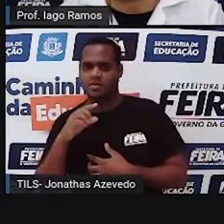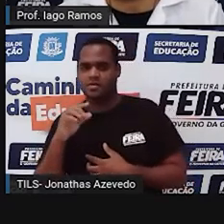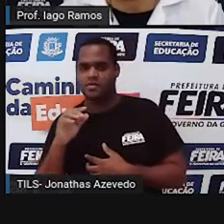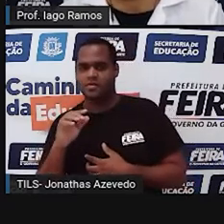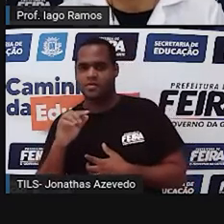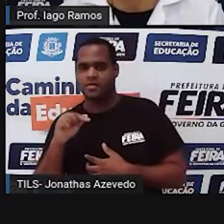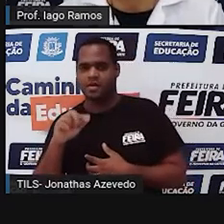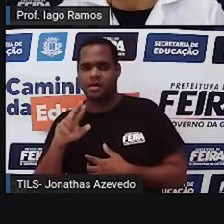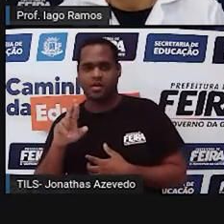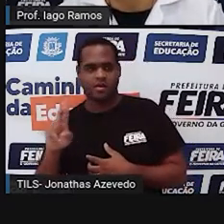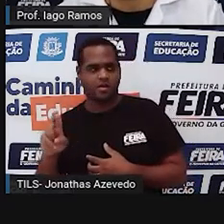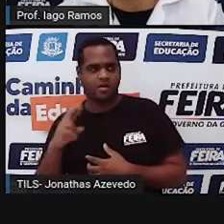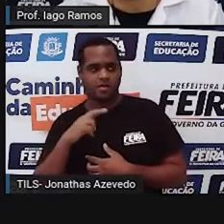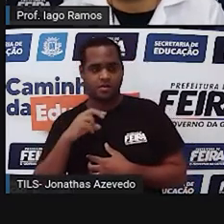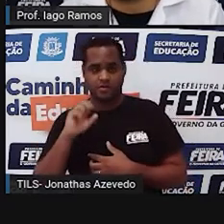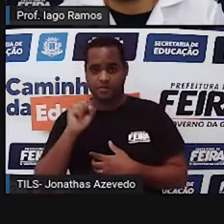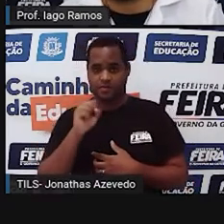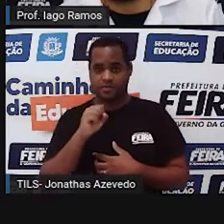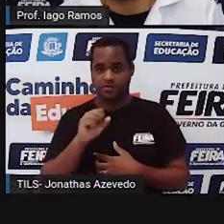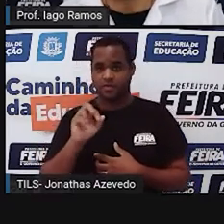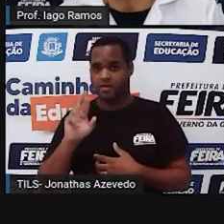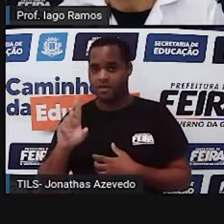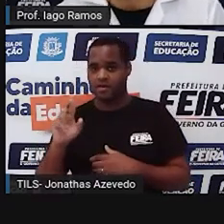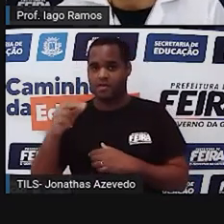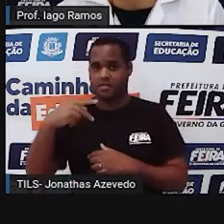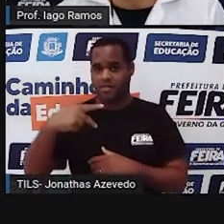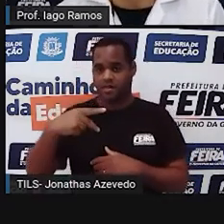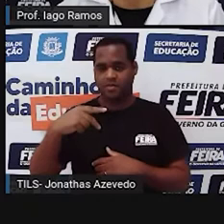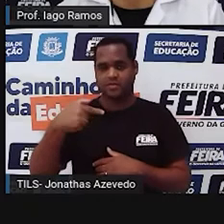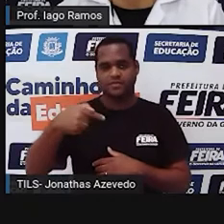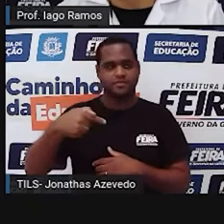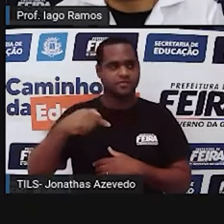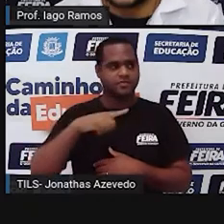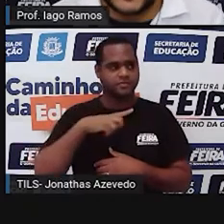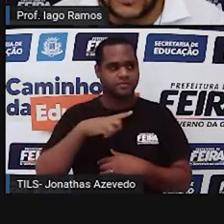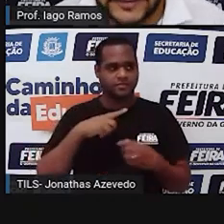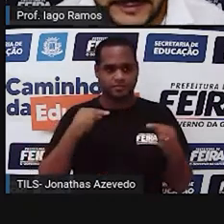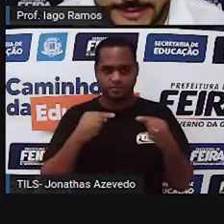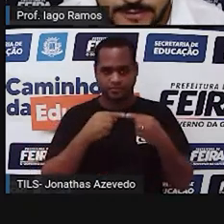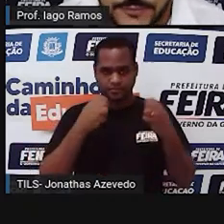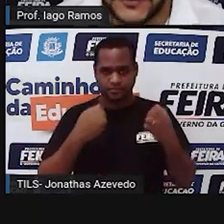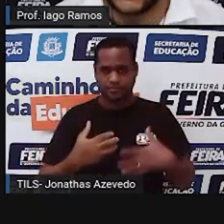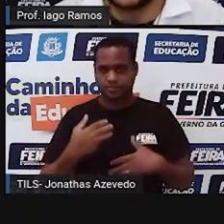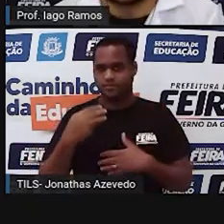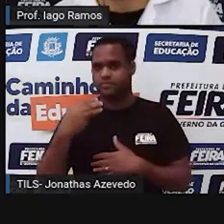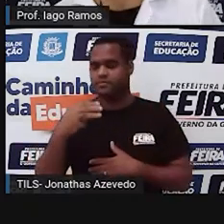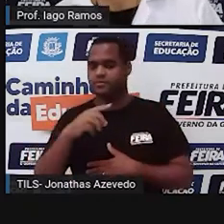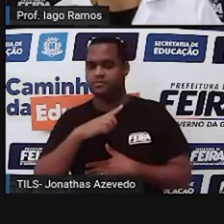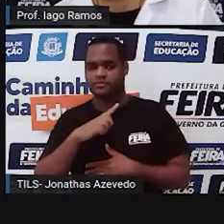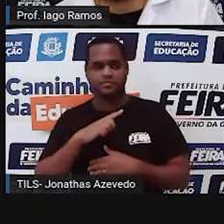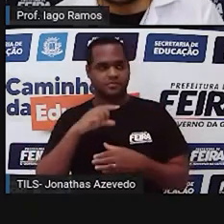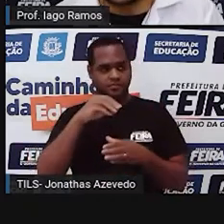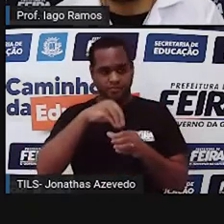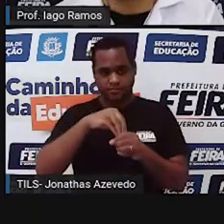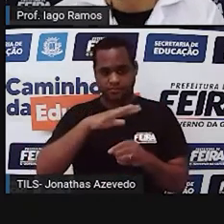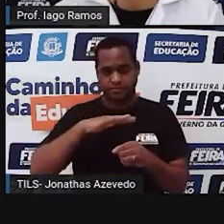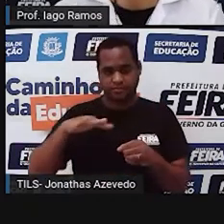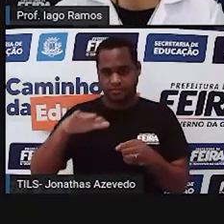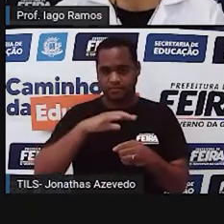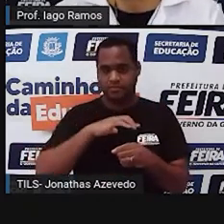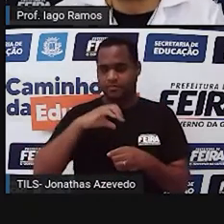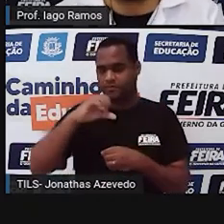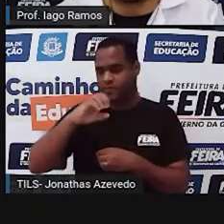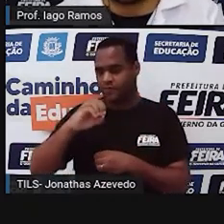a R é 8 e de R a P é 7. E tem a medida dos três ângulos internos. Um ângulo é 90 graus,